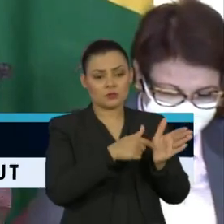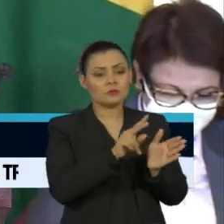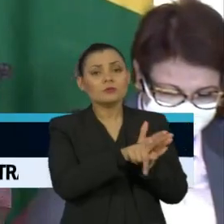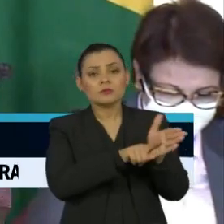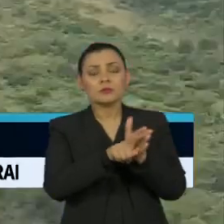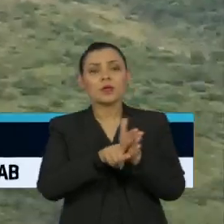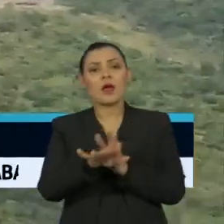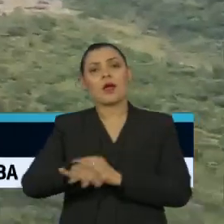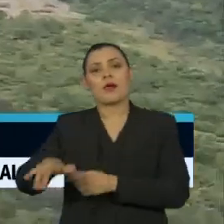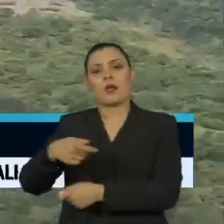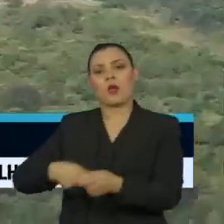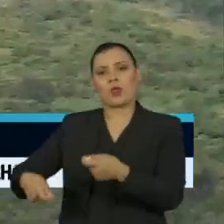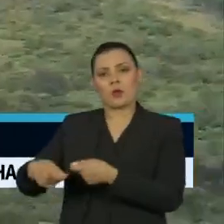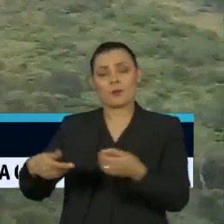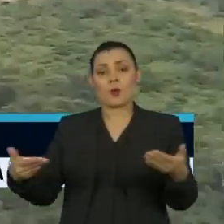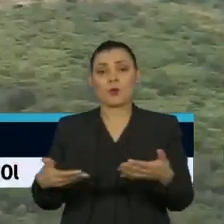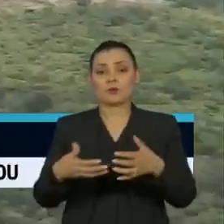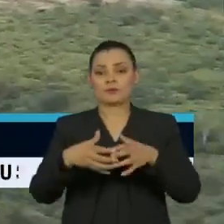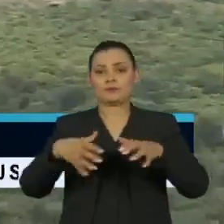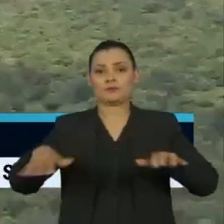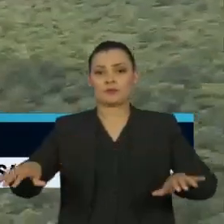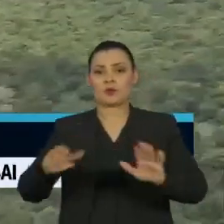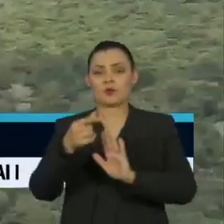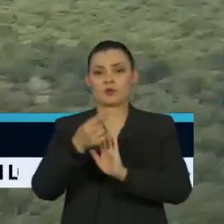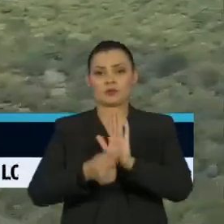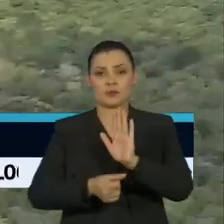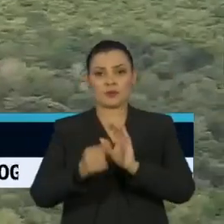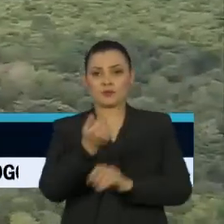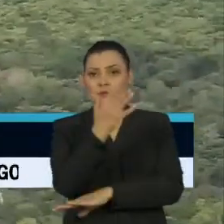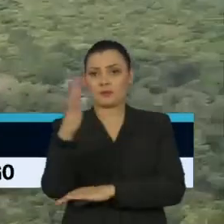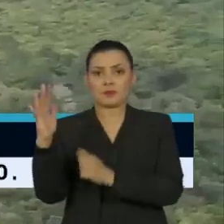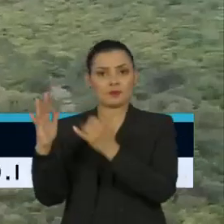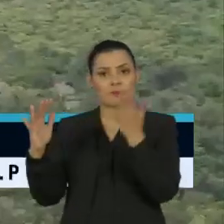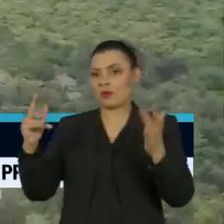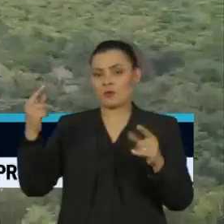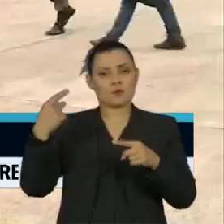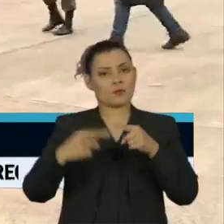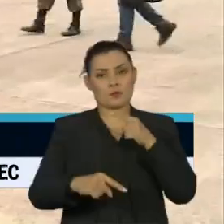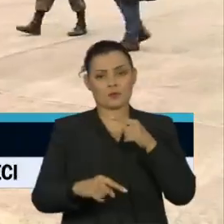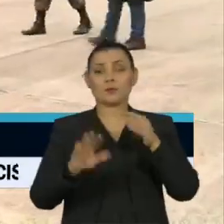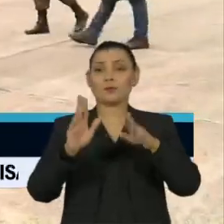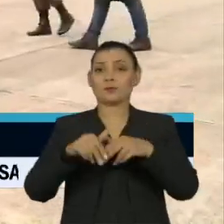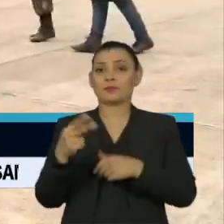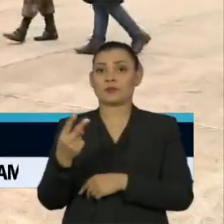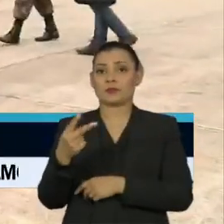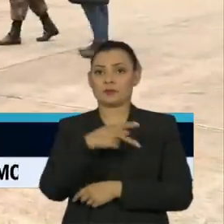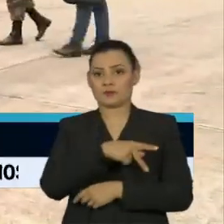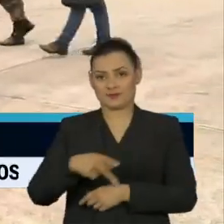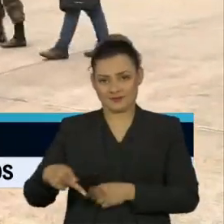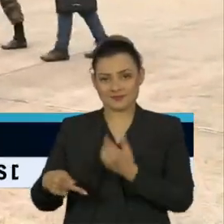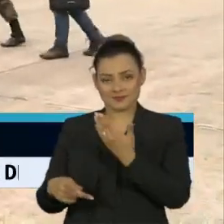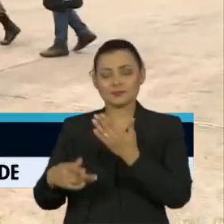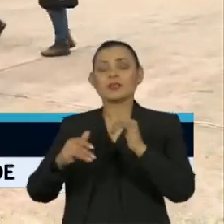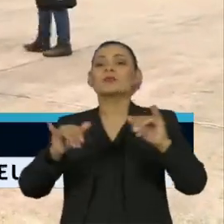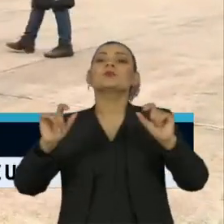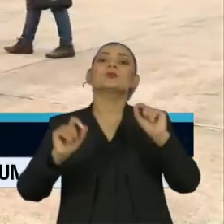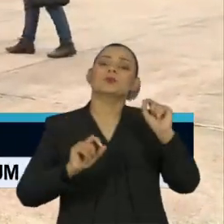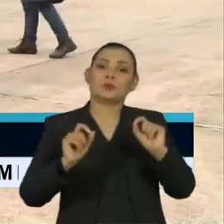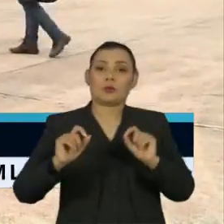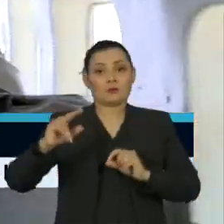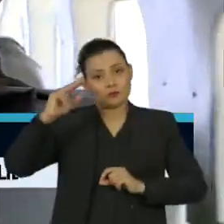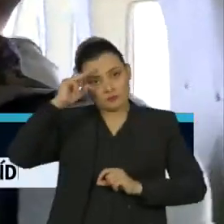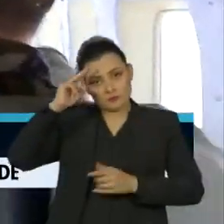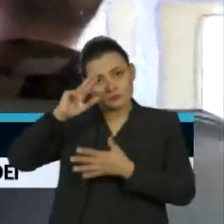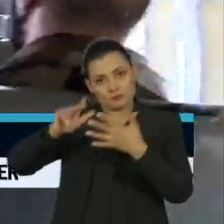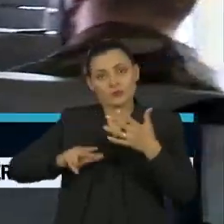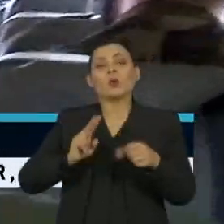equipe econômica. Hoje, a separação do orçamento da área ambiental é proibida. O vice-presidente também confirmou que as Forças Armadas vão